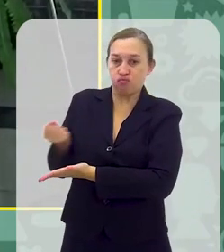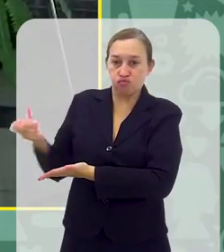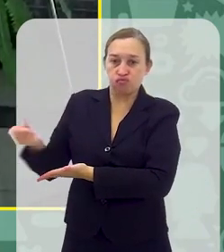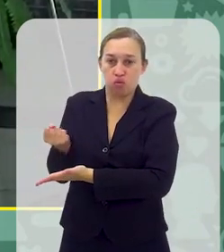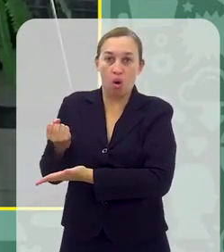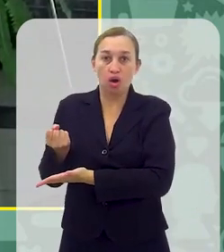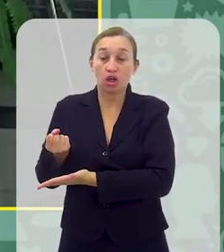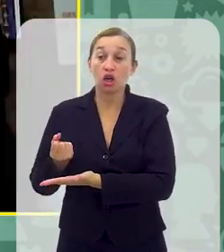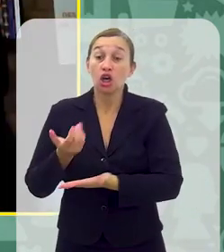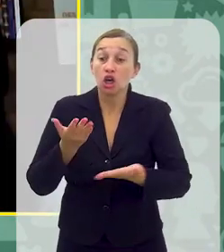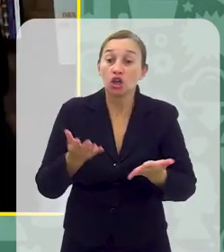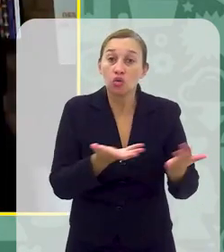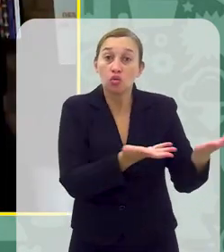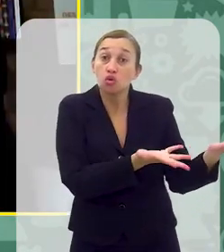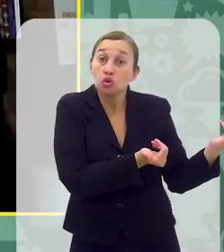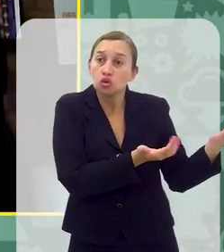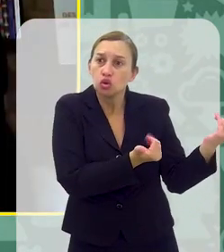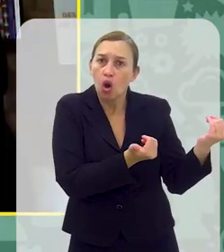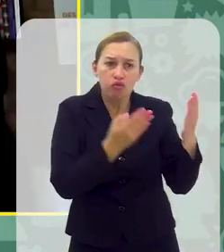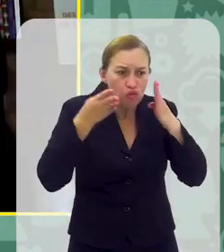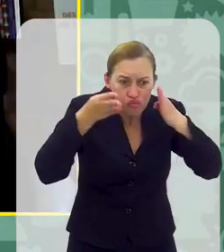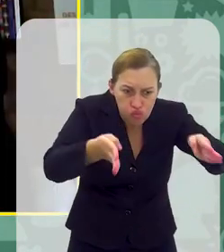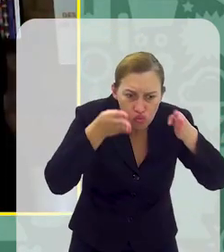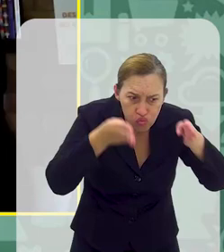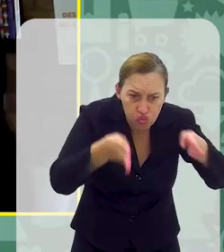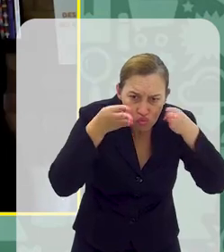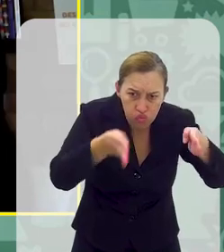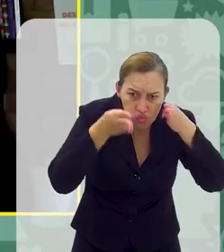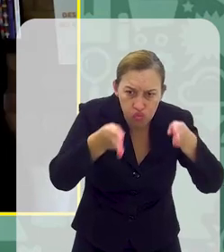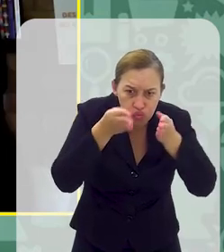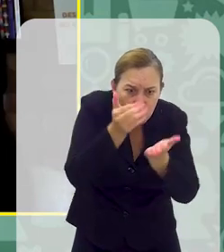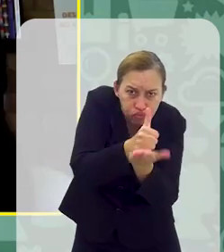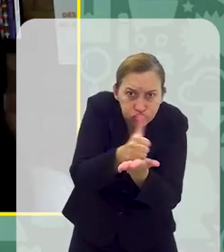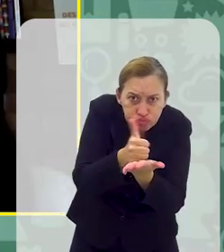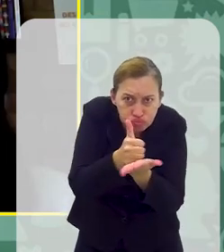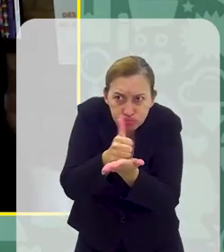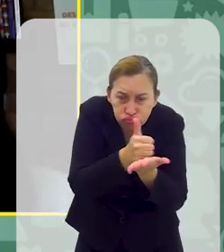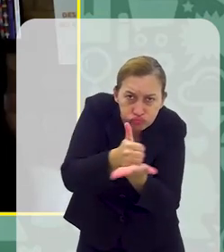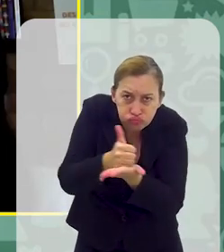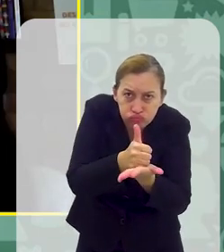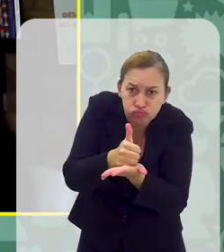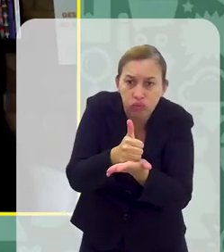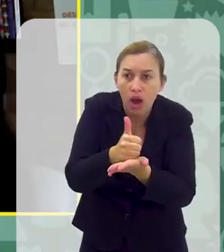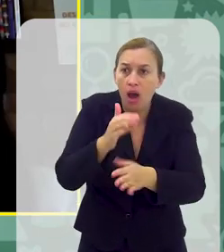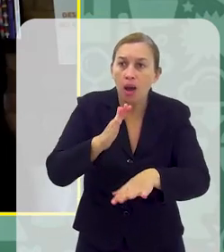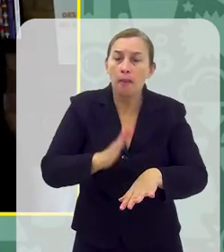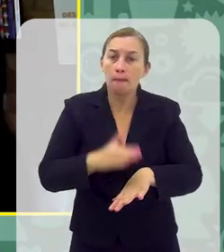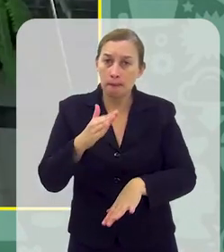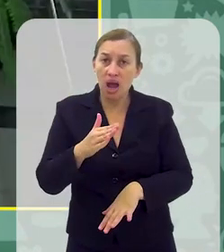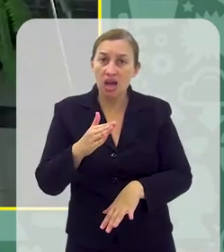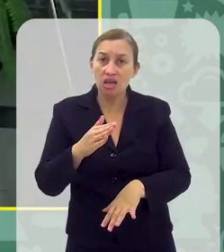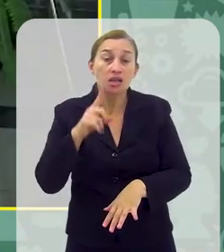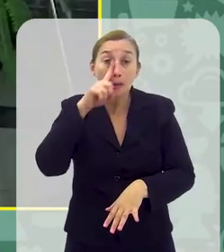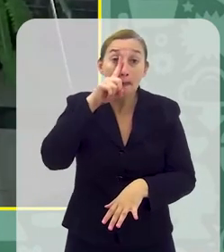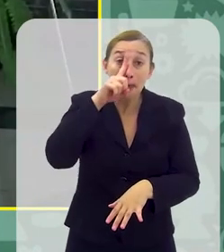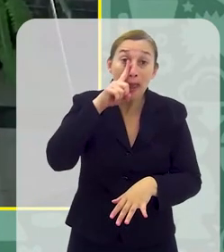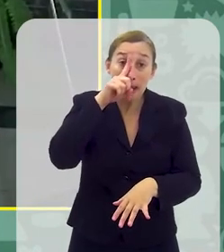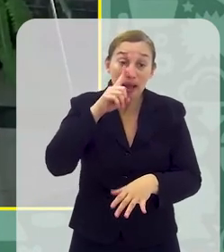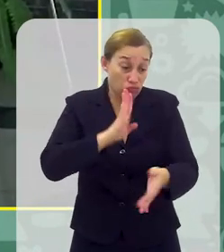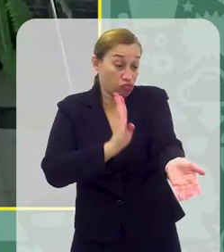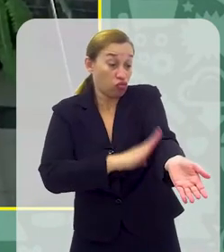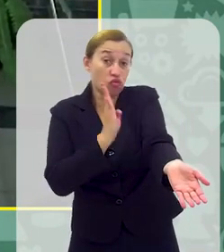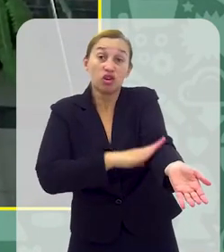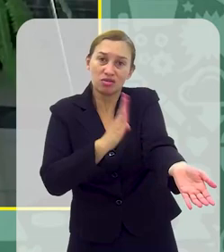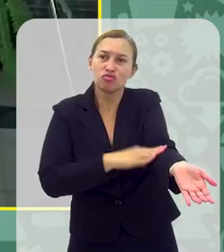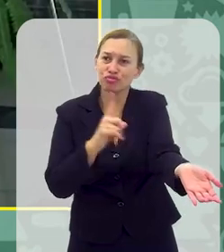jovem Que fica mais exposto a isso Sobretudo porque, como a Carolina falou Está com o cérebro em formação Tem mais risco de criar dependência